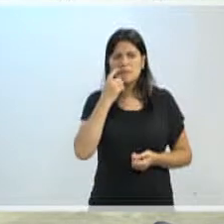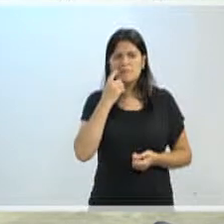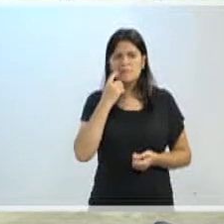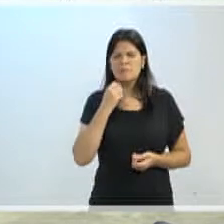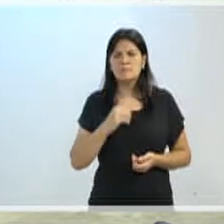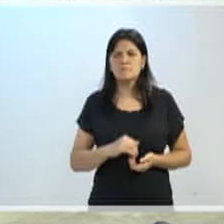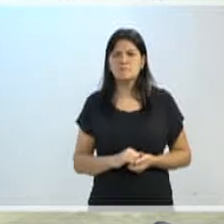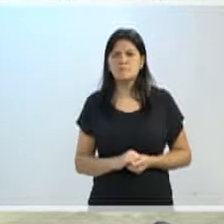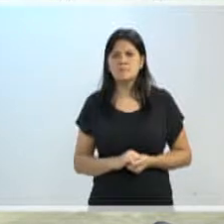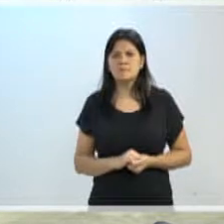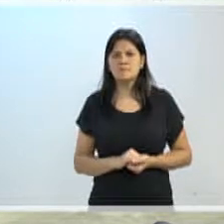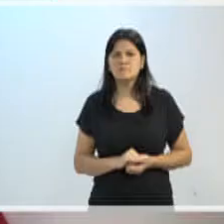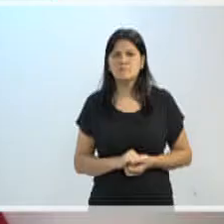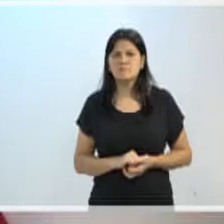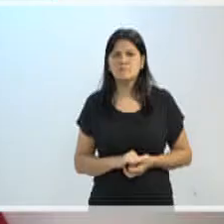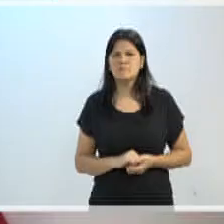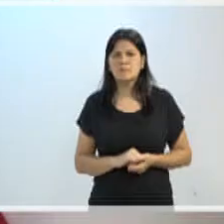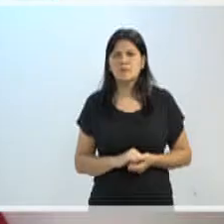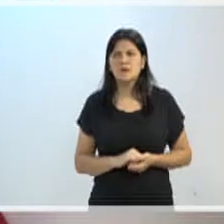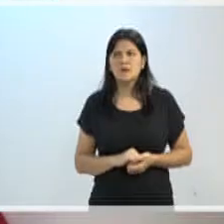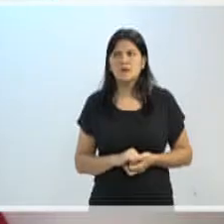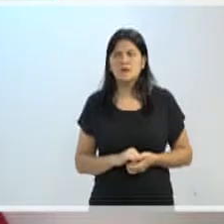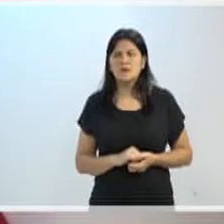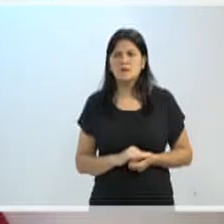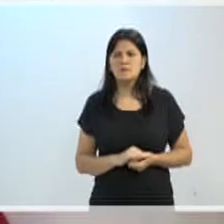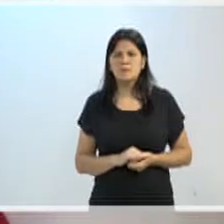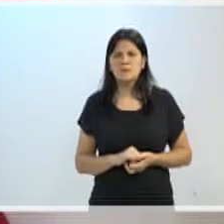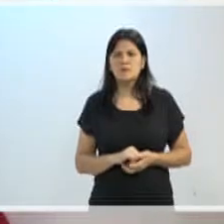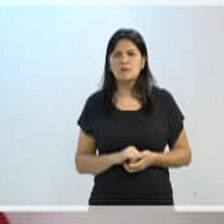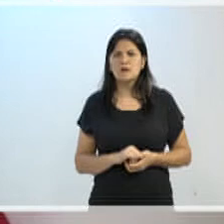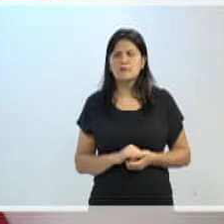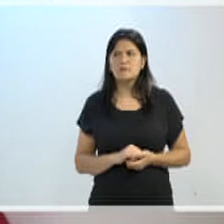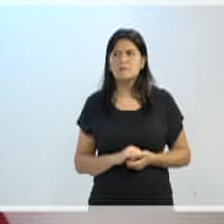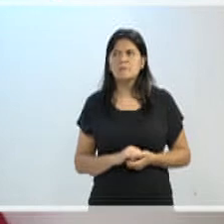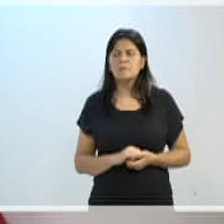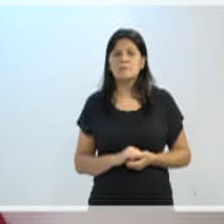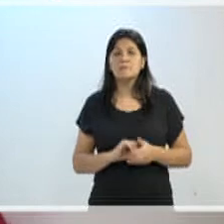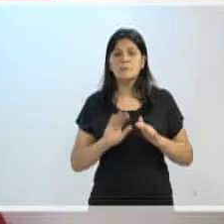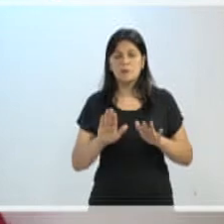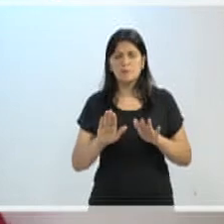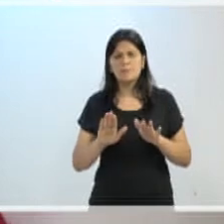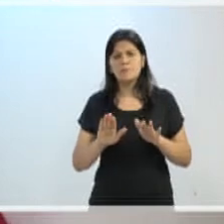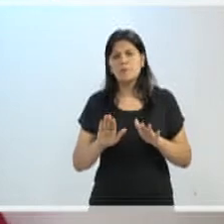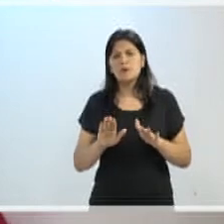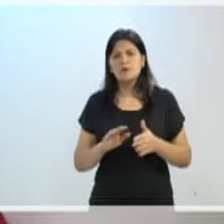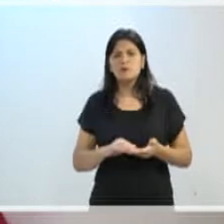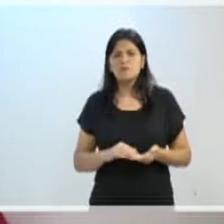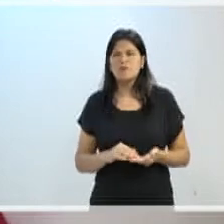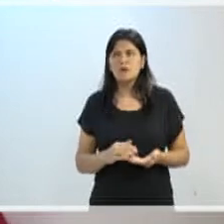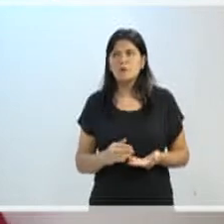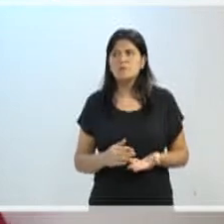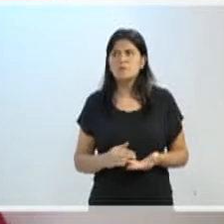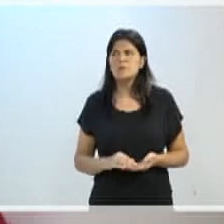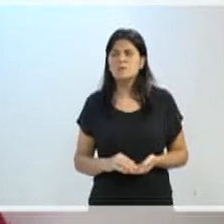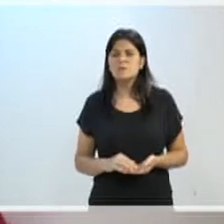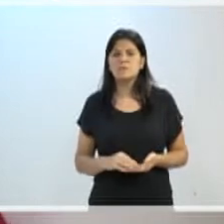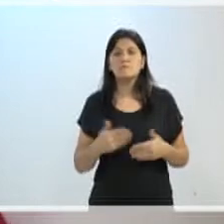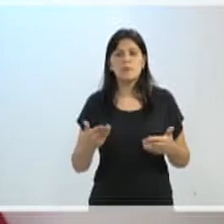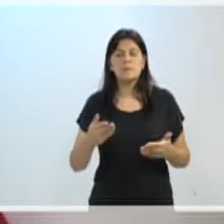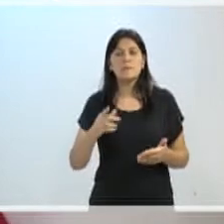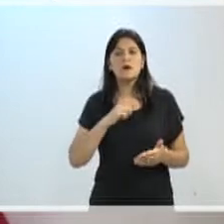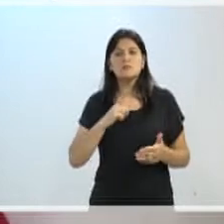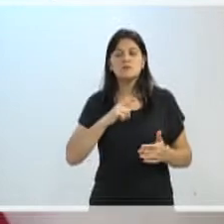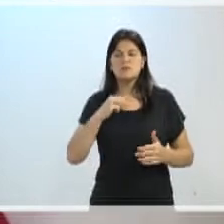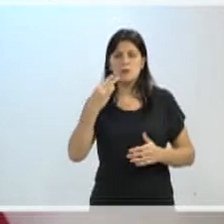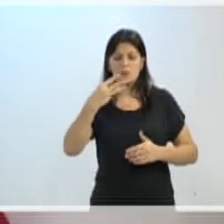Sim, sim, só para o senhor ter uma ideia, vereador, nós trabalhamos com três cenários. Um cenário que é a RTP, que é de três anos